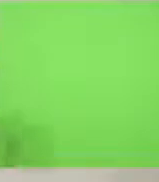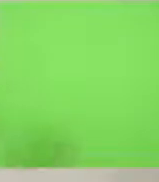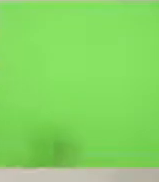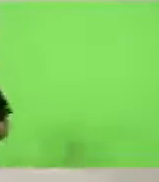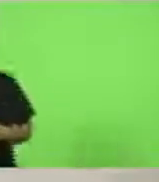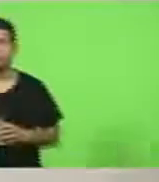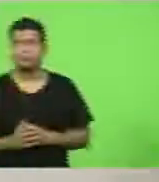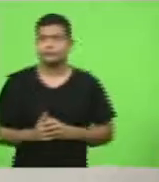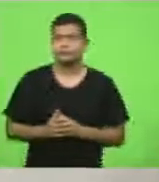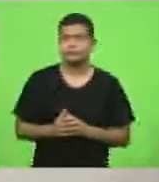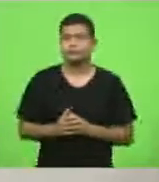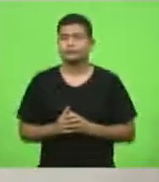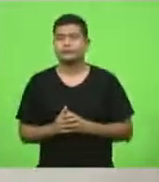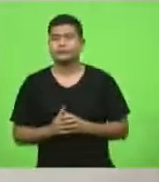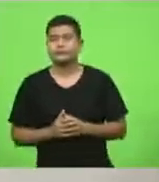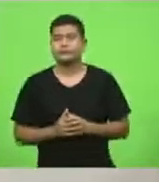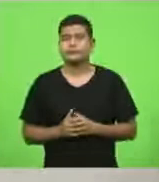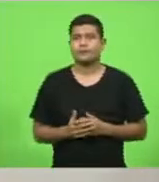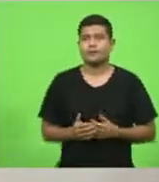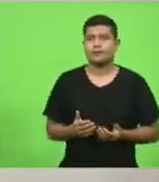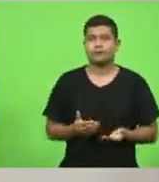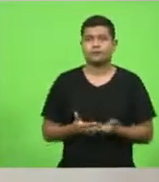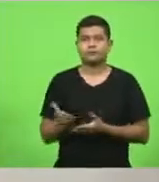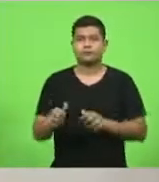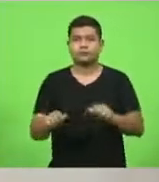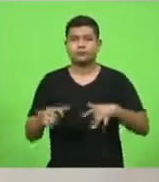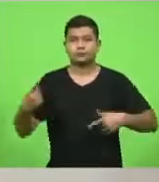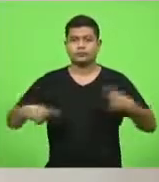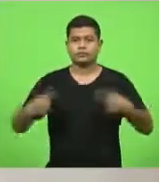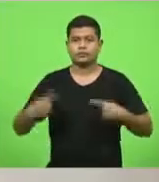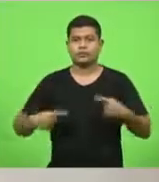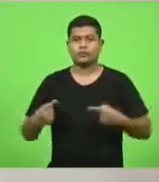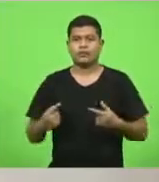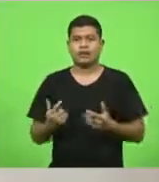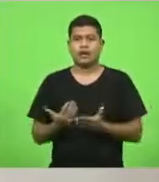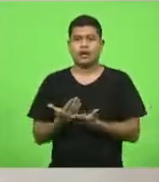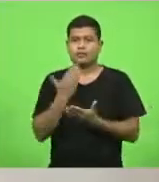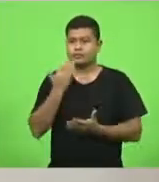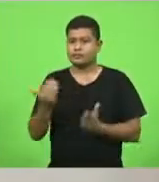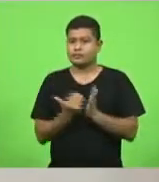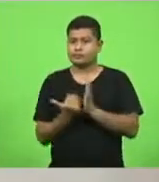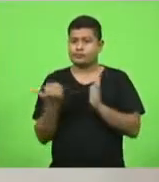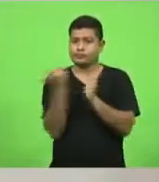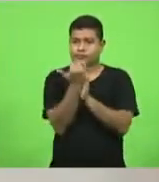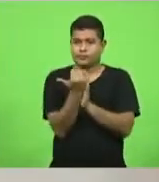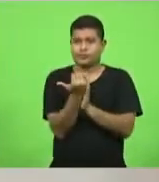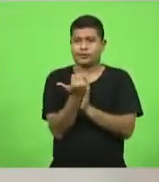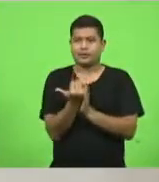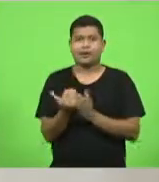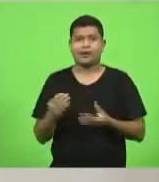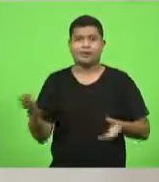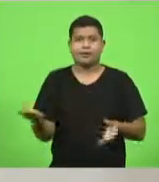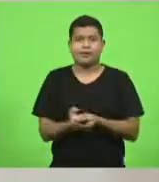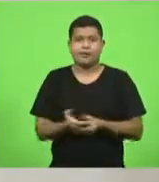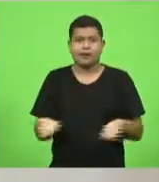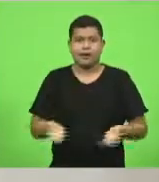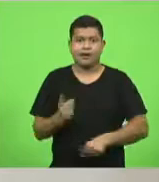Submeto à deliberação do plenário o requerimento extra-pauta protocolado neste momento,